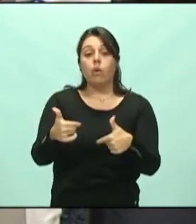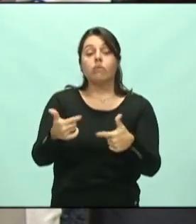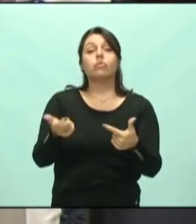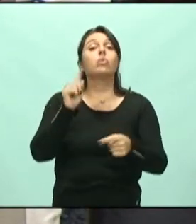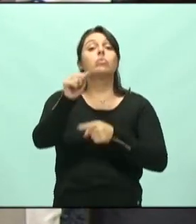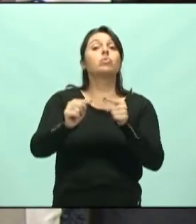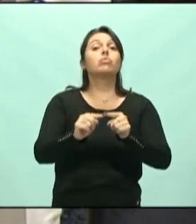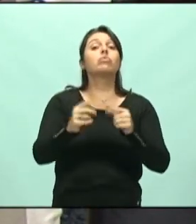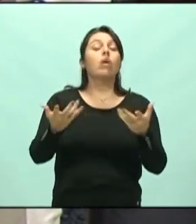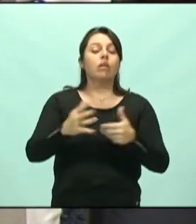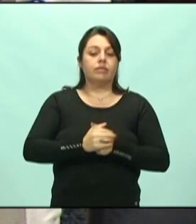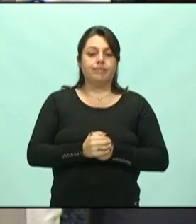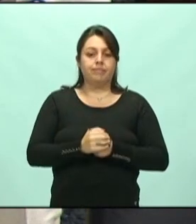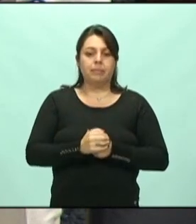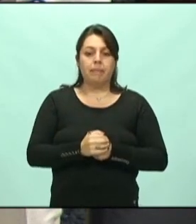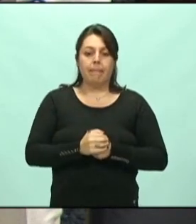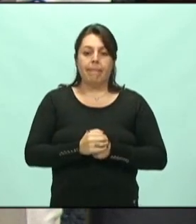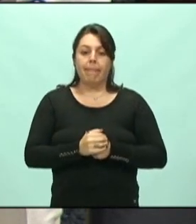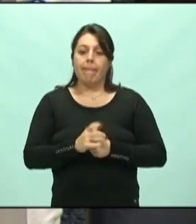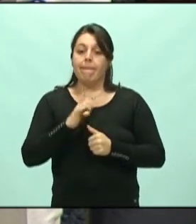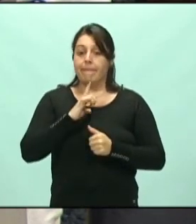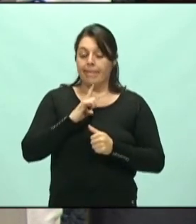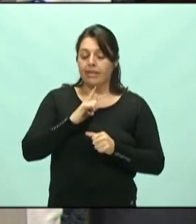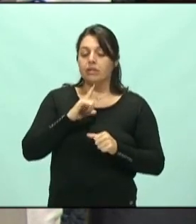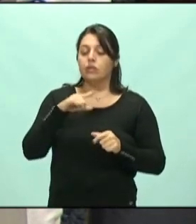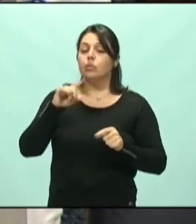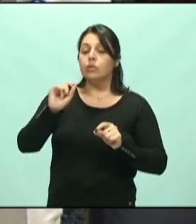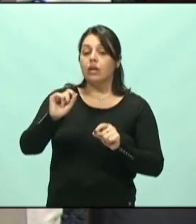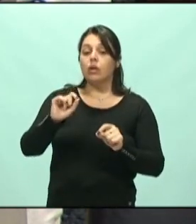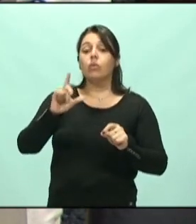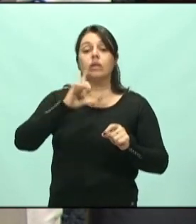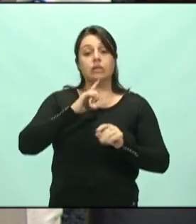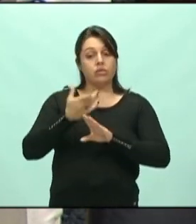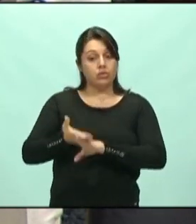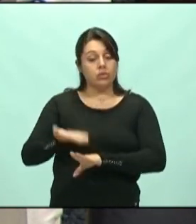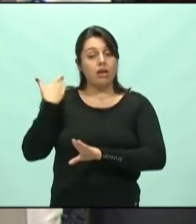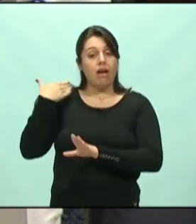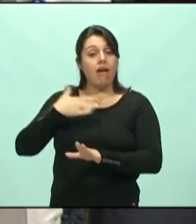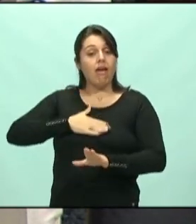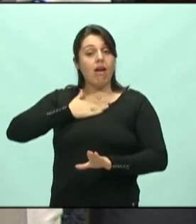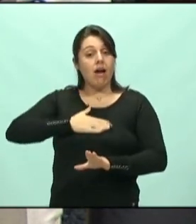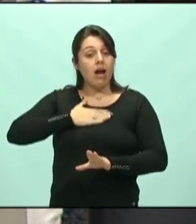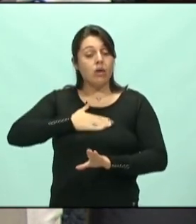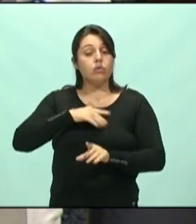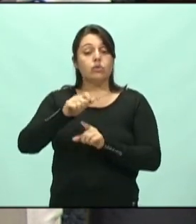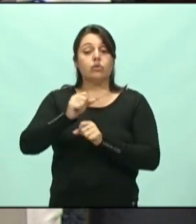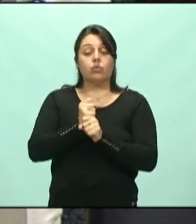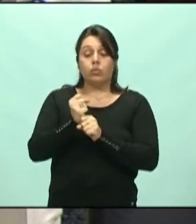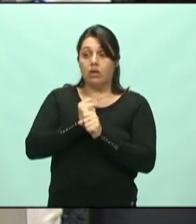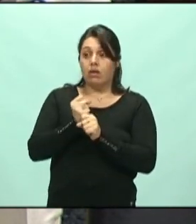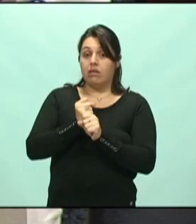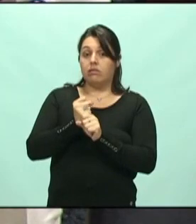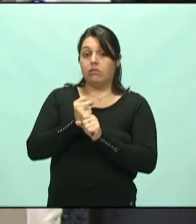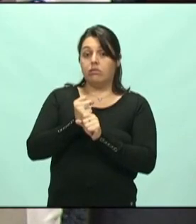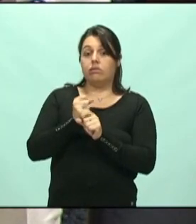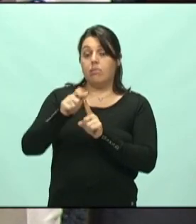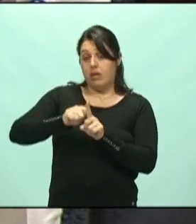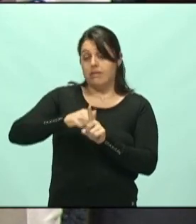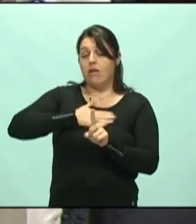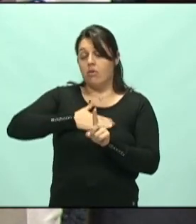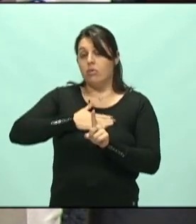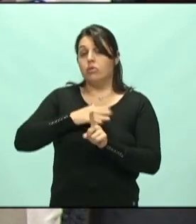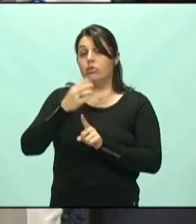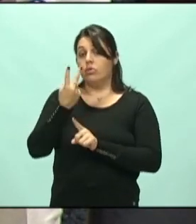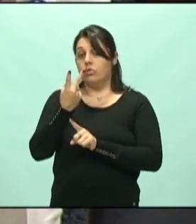Para que seja revalidado, que seja convalidado, o que tínhamos em agosto de 2017. Sem mexer uma vírgula.